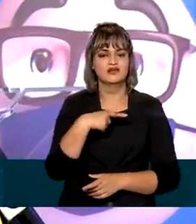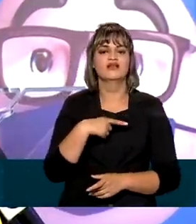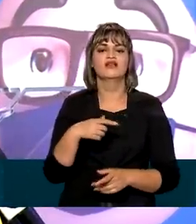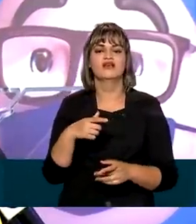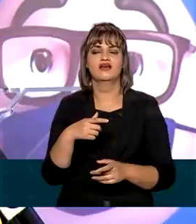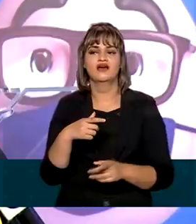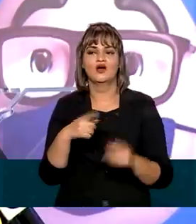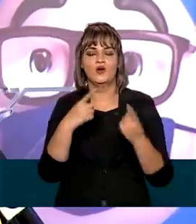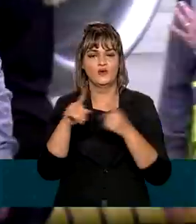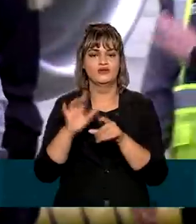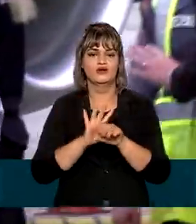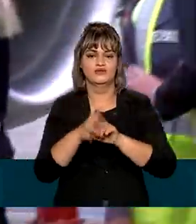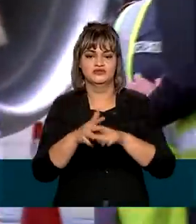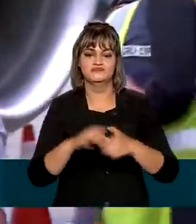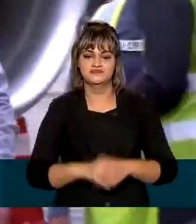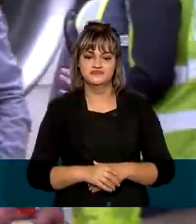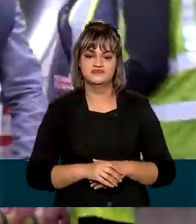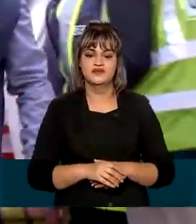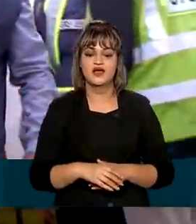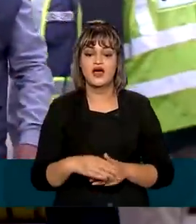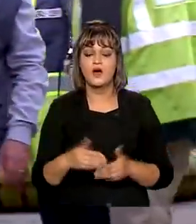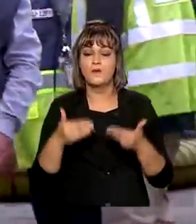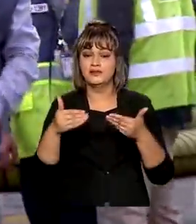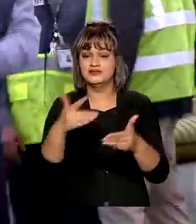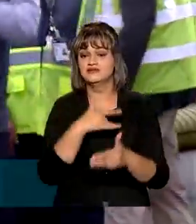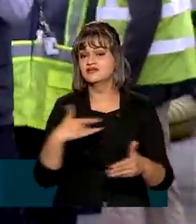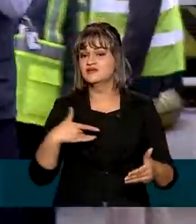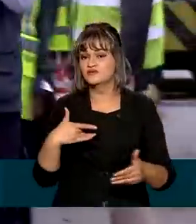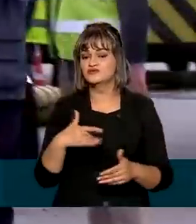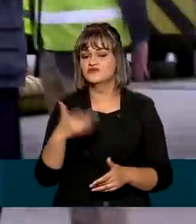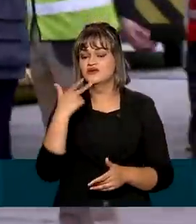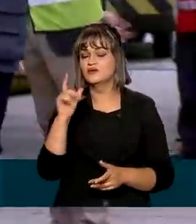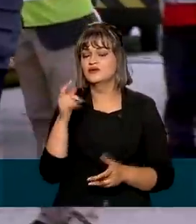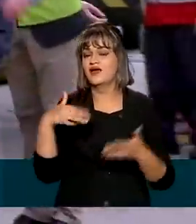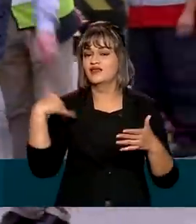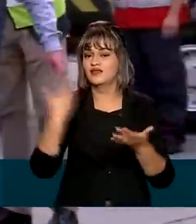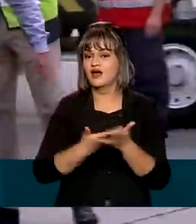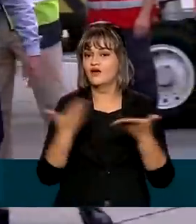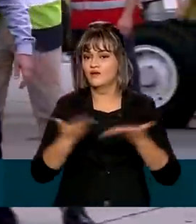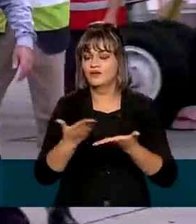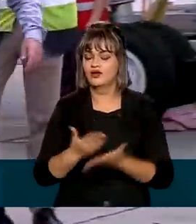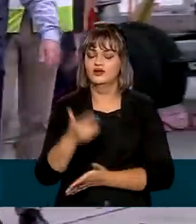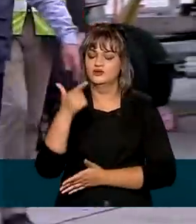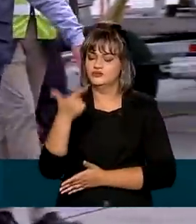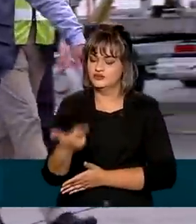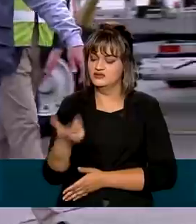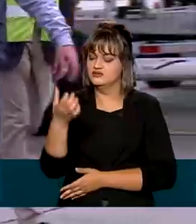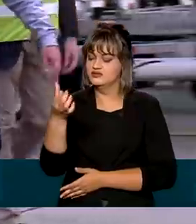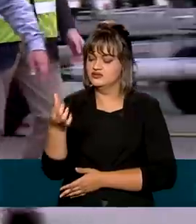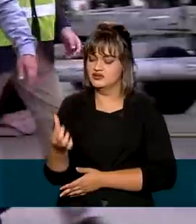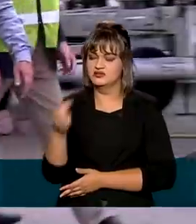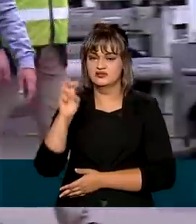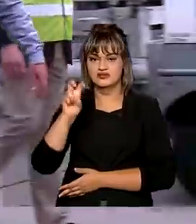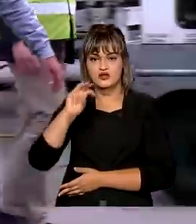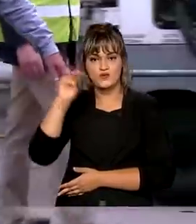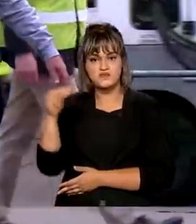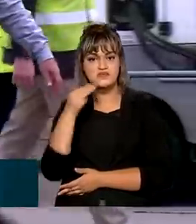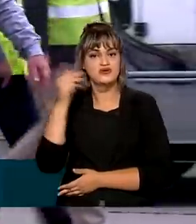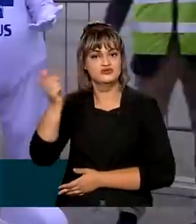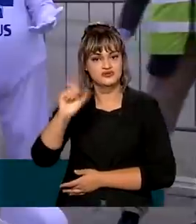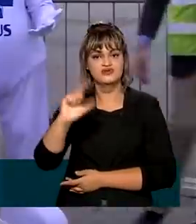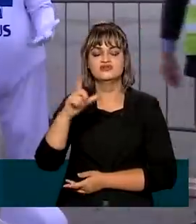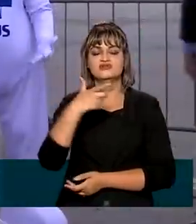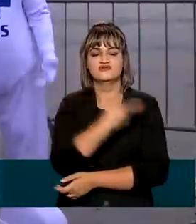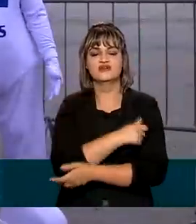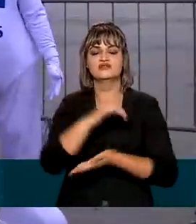combate ao Covid-19. De acordo com o Ministério da Saúde, até agora, 265 milhões de doses de